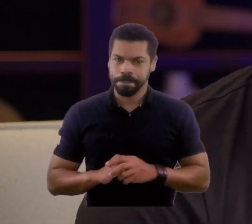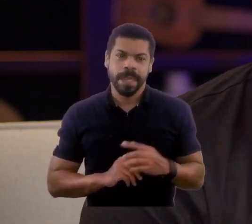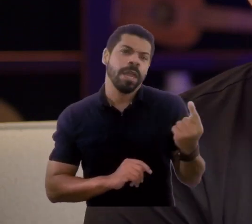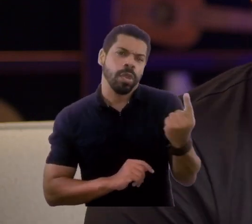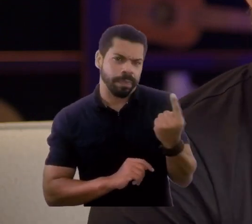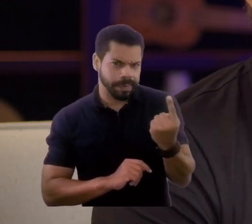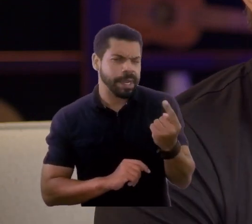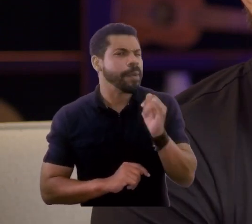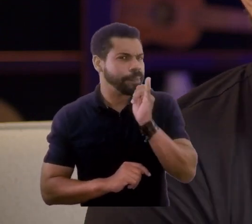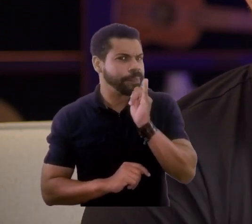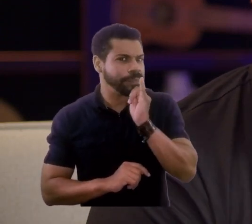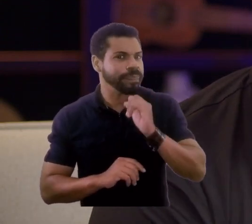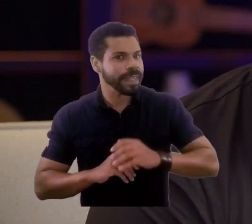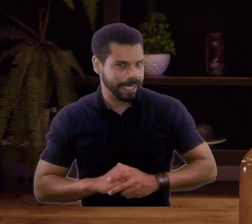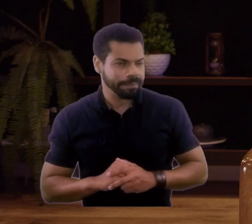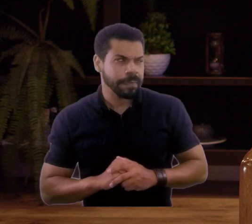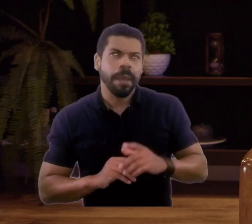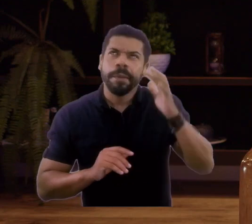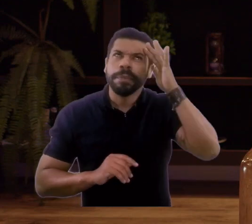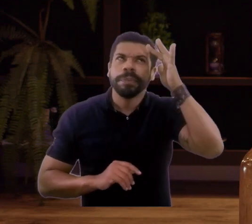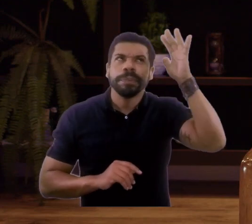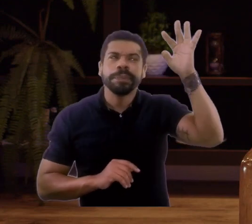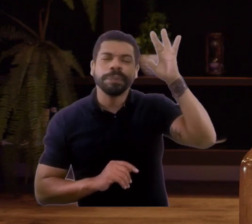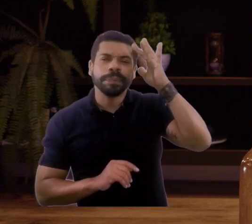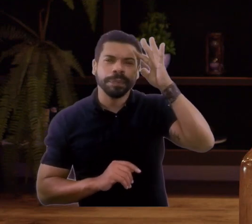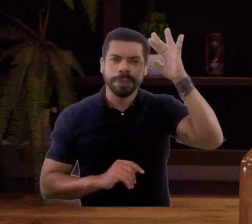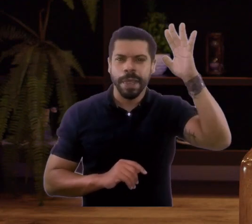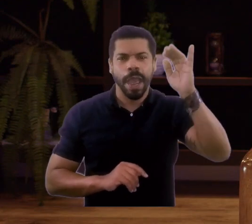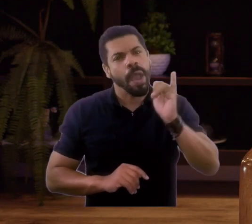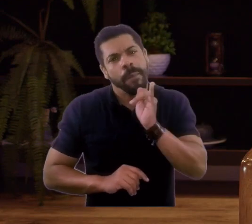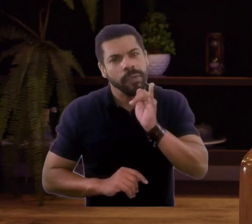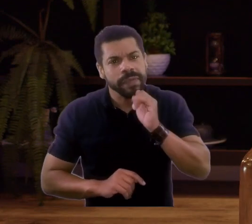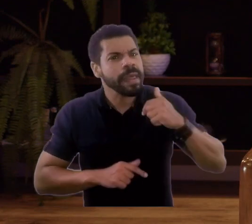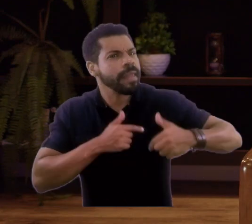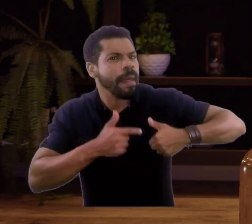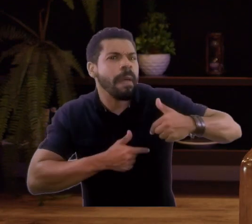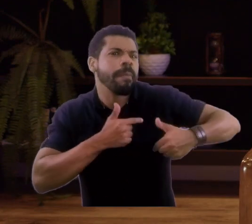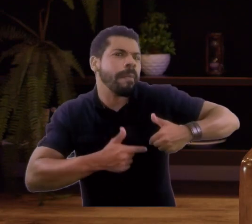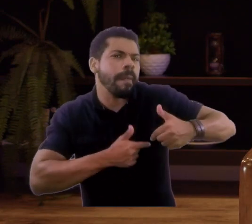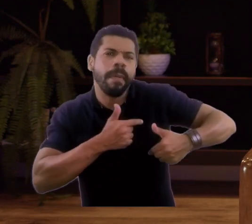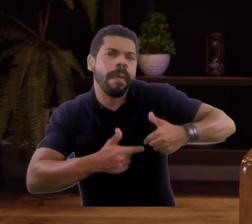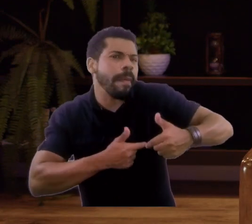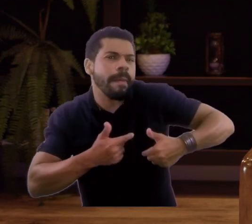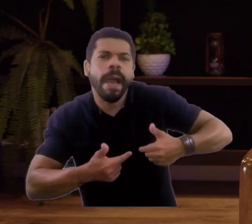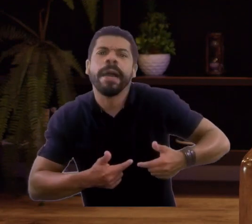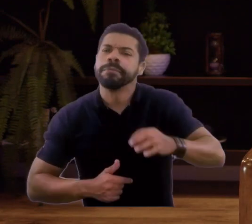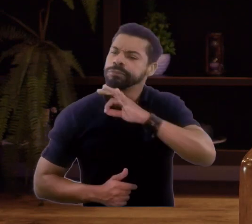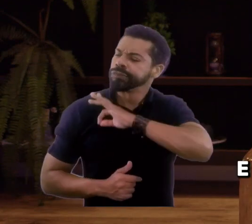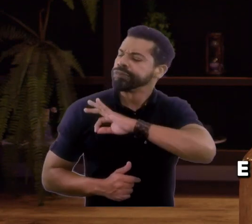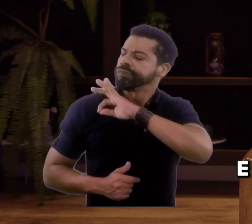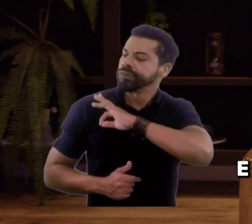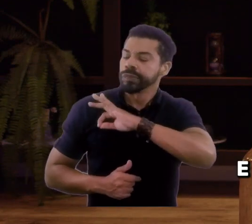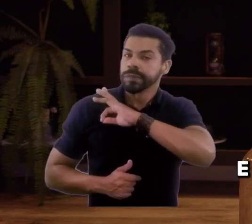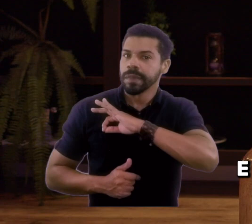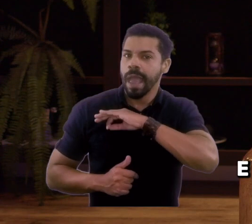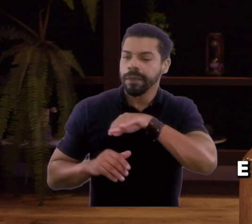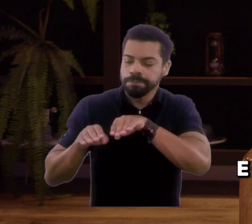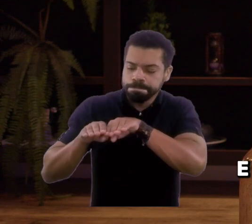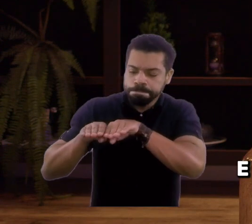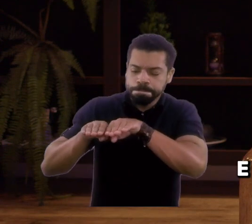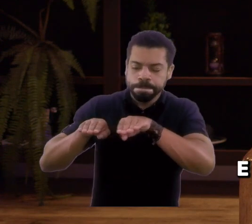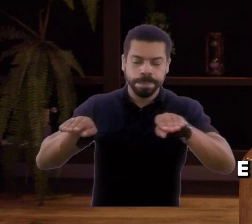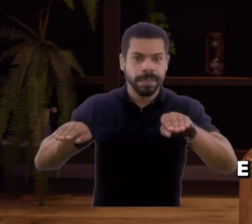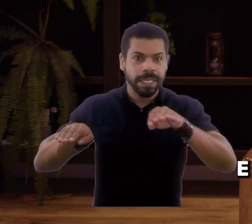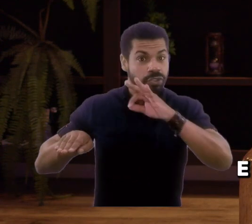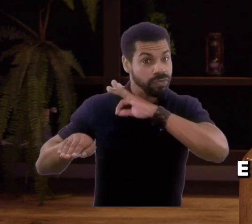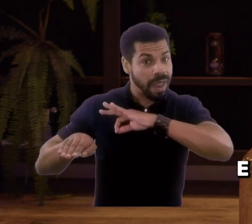Então vamos colocar em outras palavras aqui. Vamos pensar que você está trabalhando, está na sua vida produtiva e tal e de repente você começou a